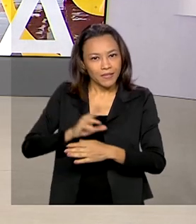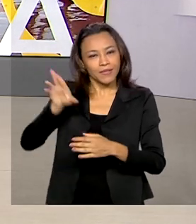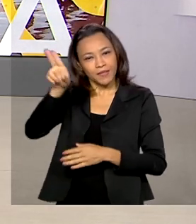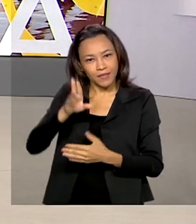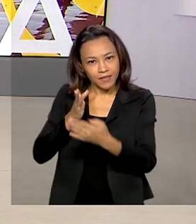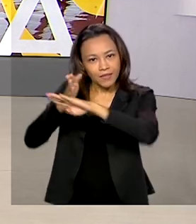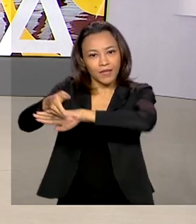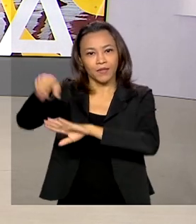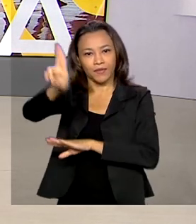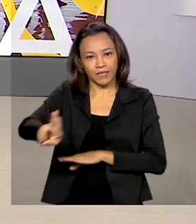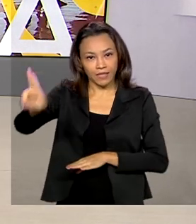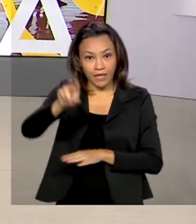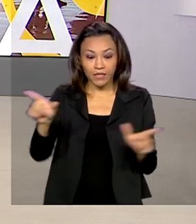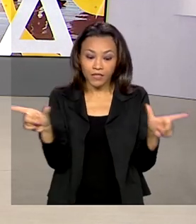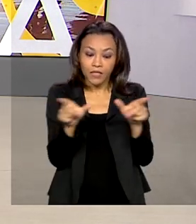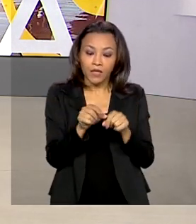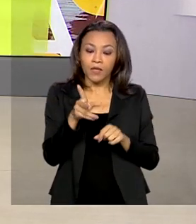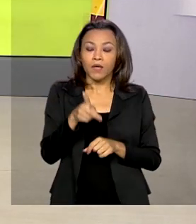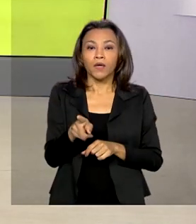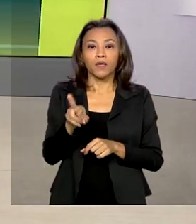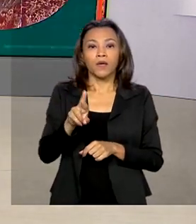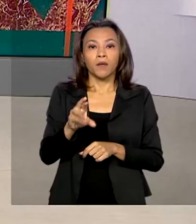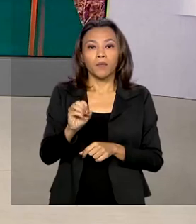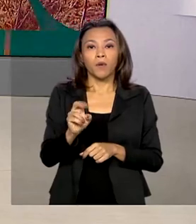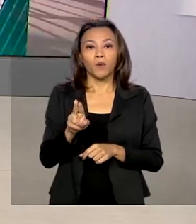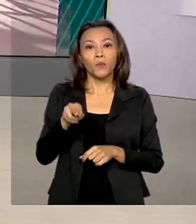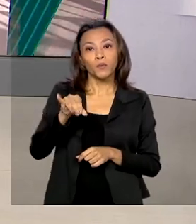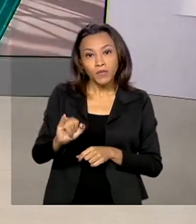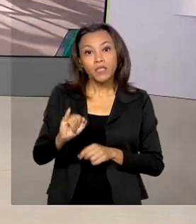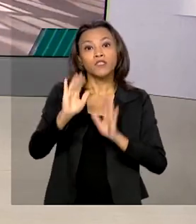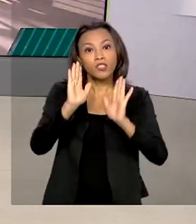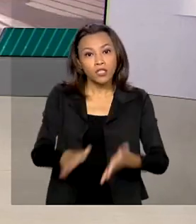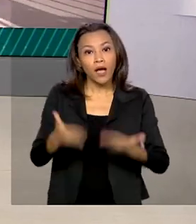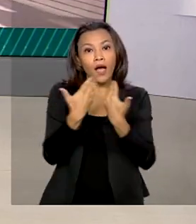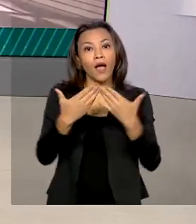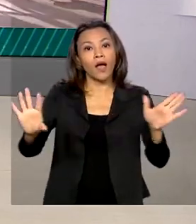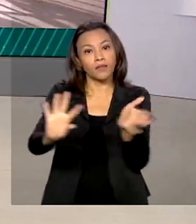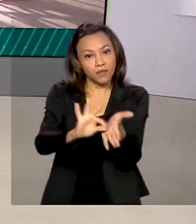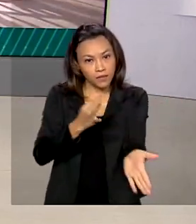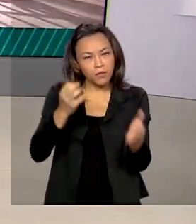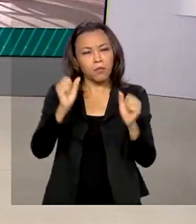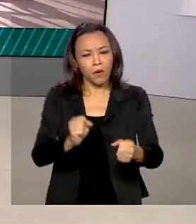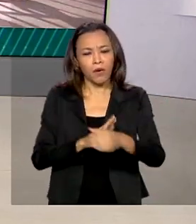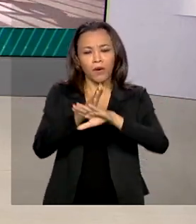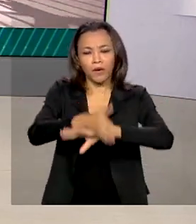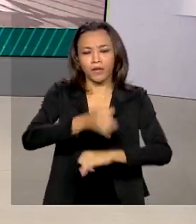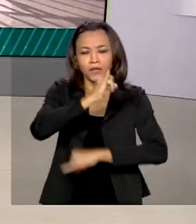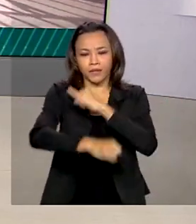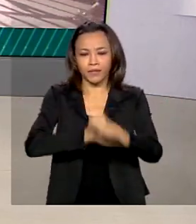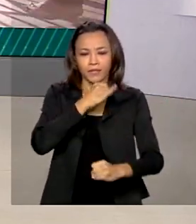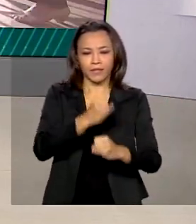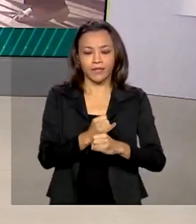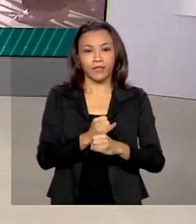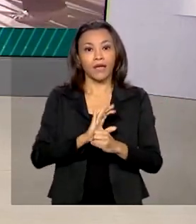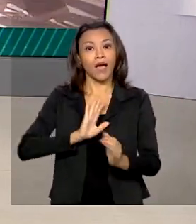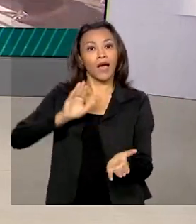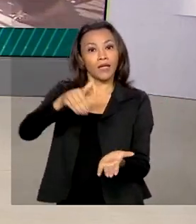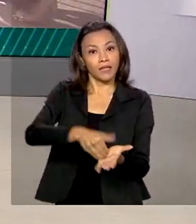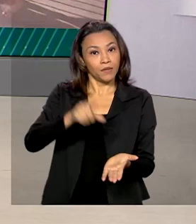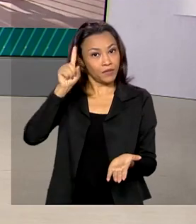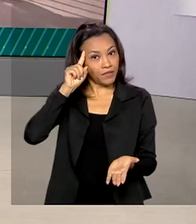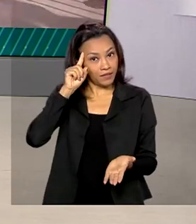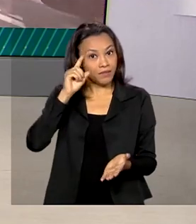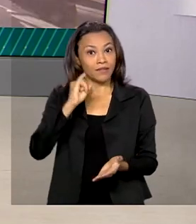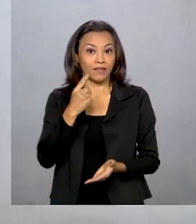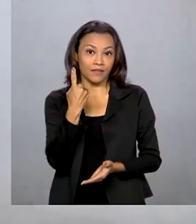inscrições para o programa Universidade para Todos já estão abertas e podem ser feitas no site do ProUni até o dia 15 deste mês.